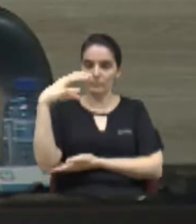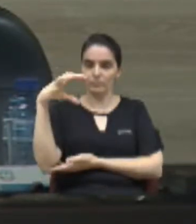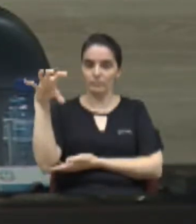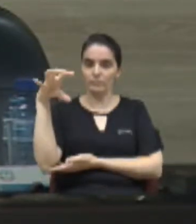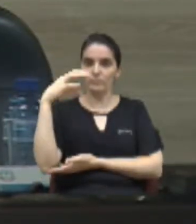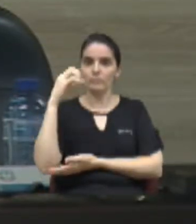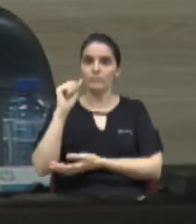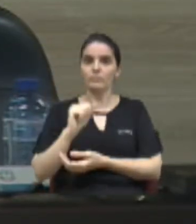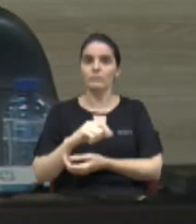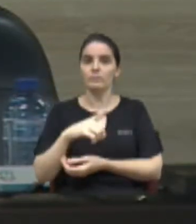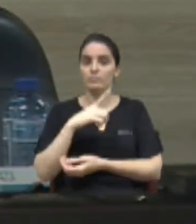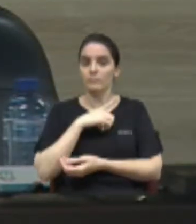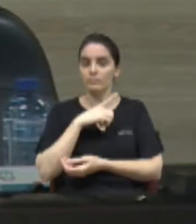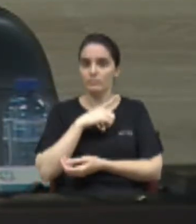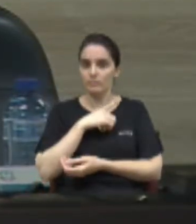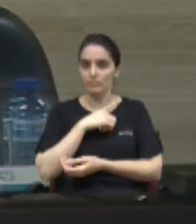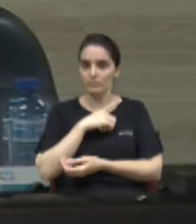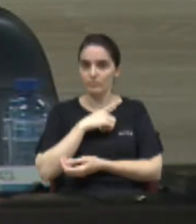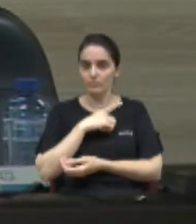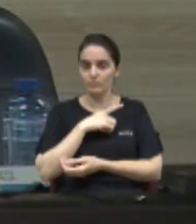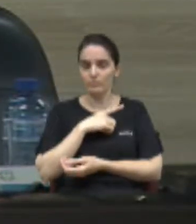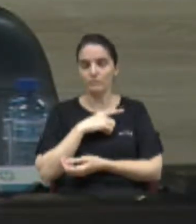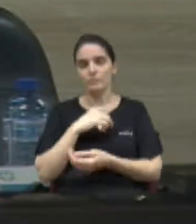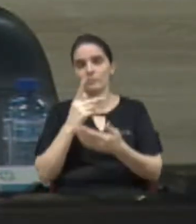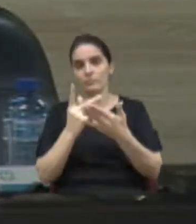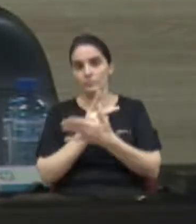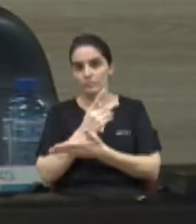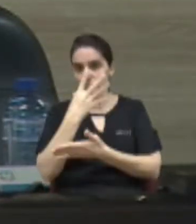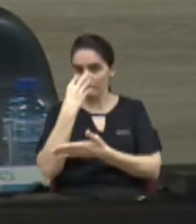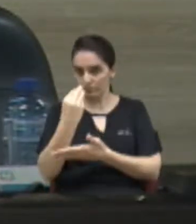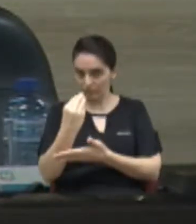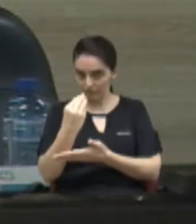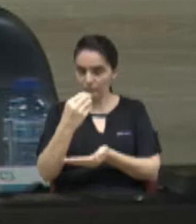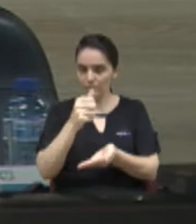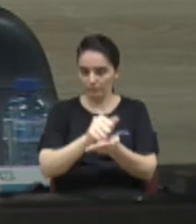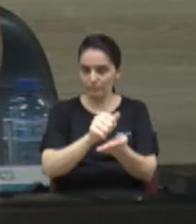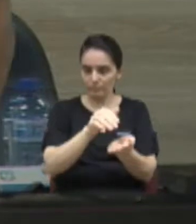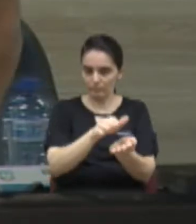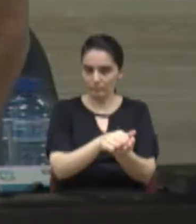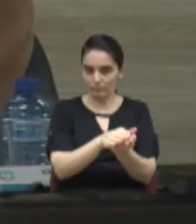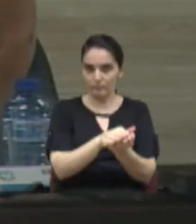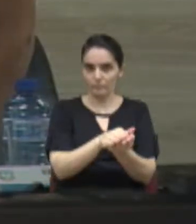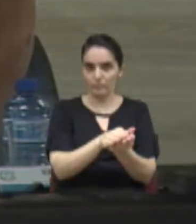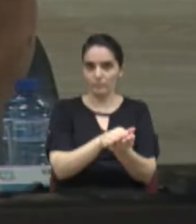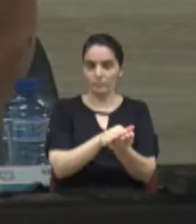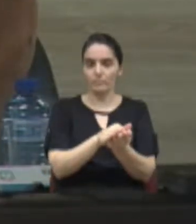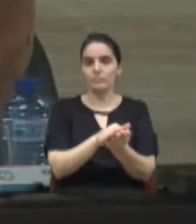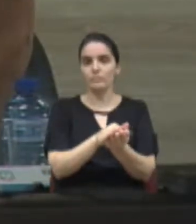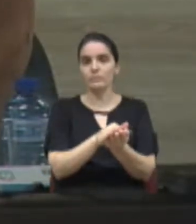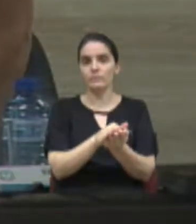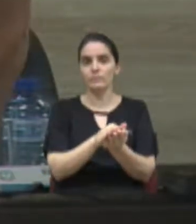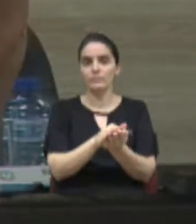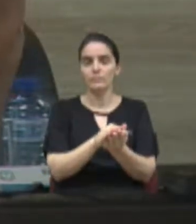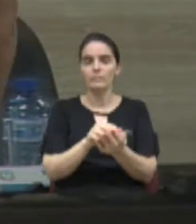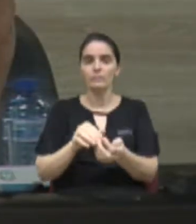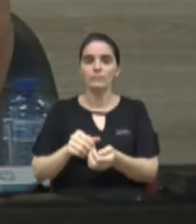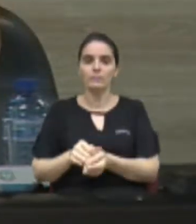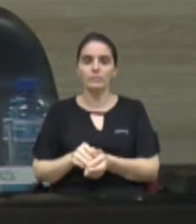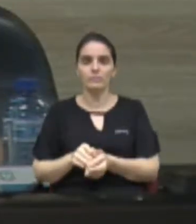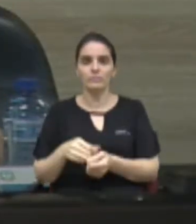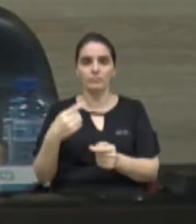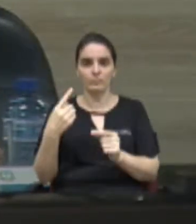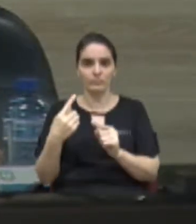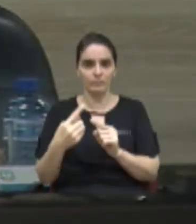O que houve foi um erro material na multa, e que pode, possível, porque até